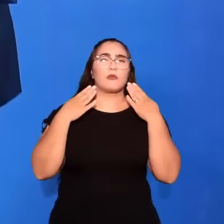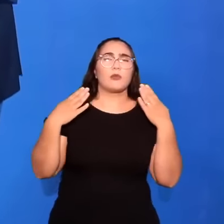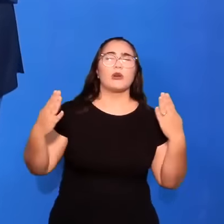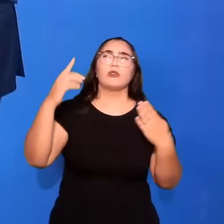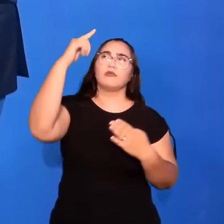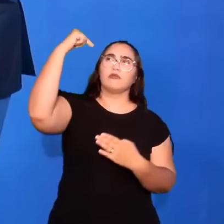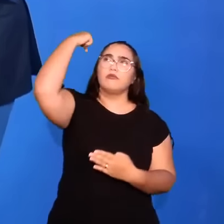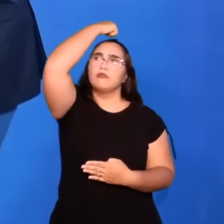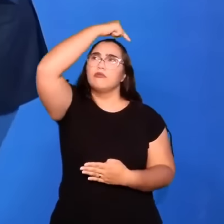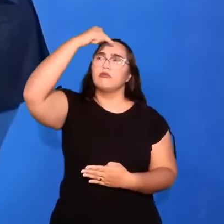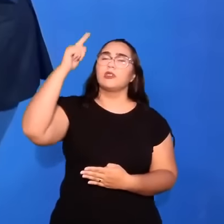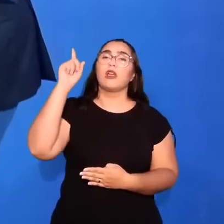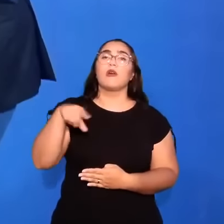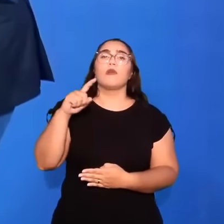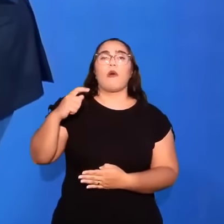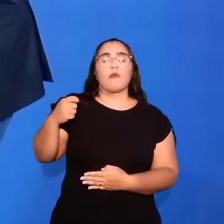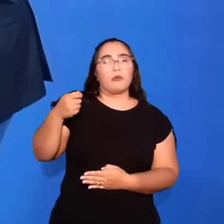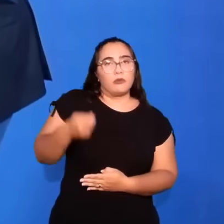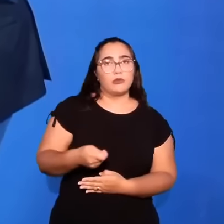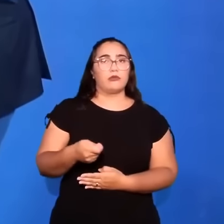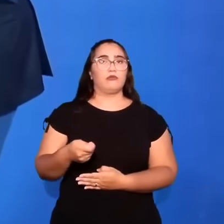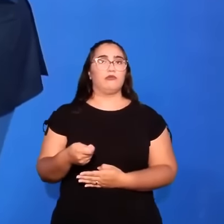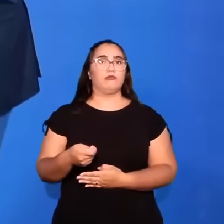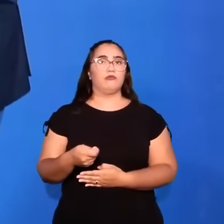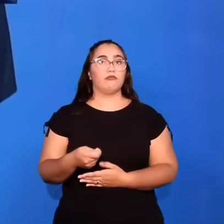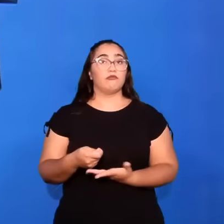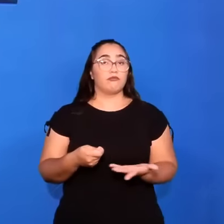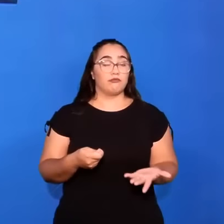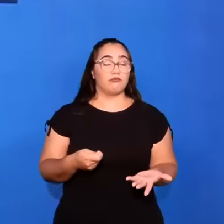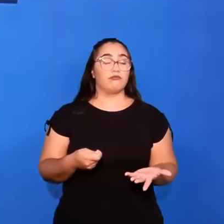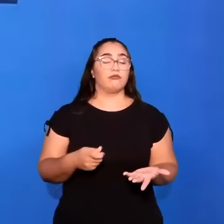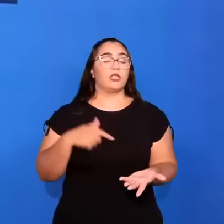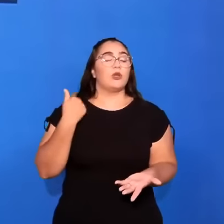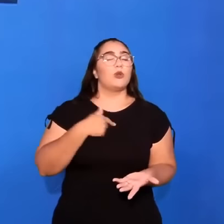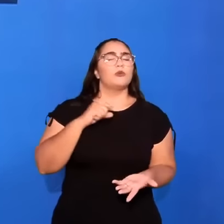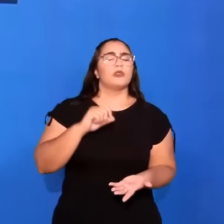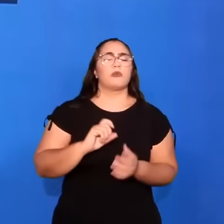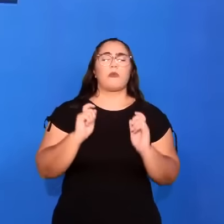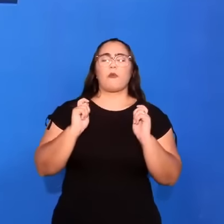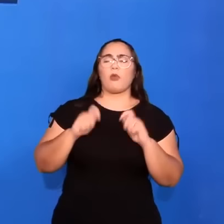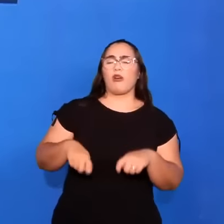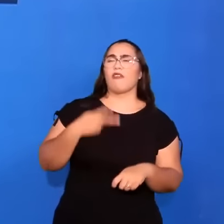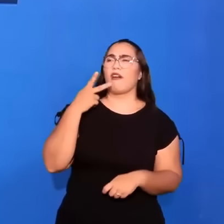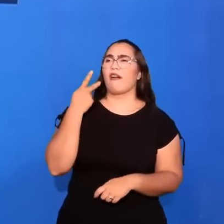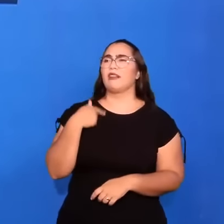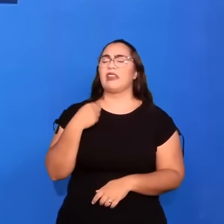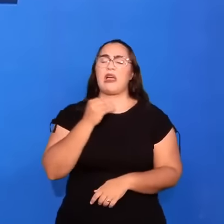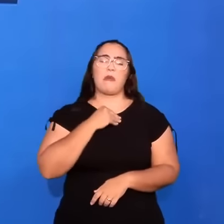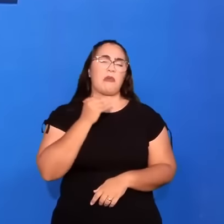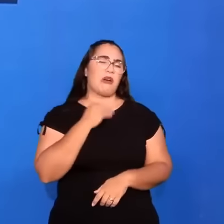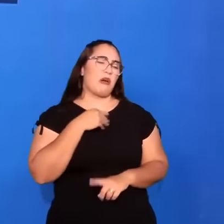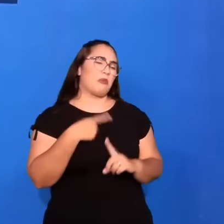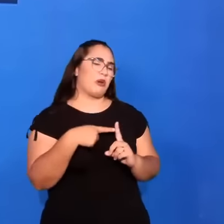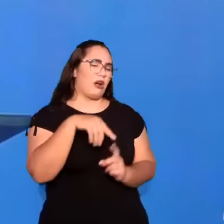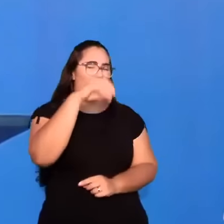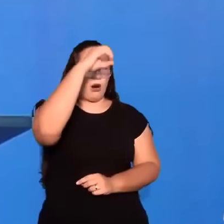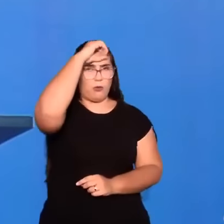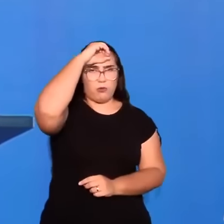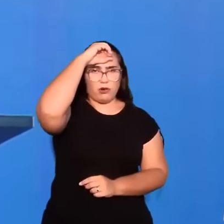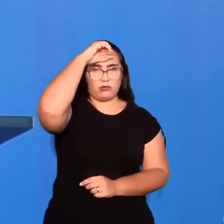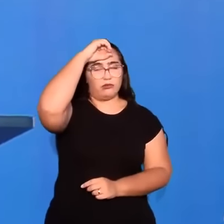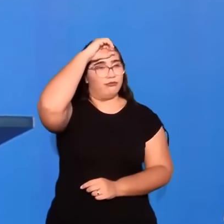santidade. uma obrigação. Nesse sentido. Nós não podemos dizer. Que pecamos por ignorância.